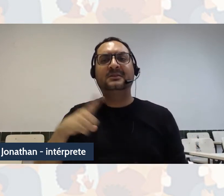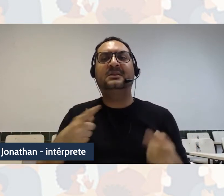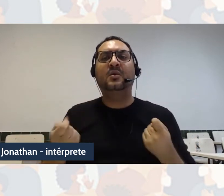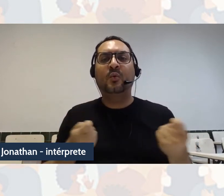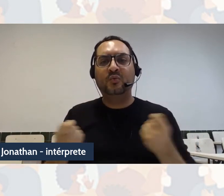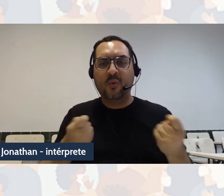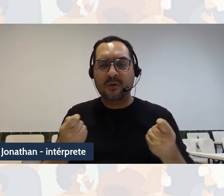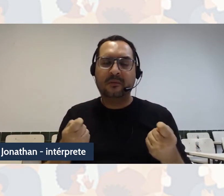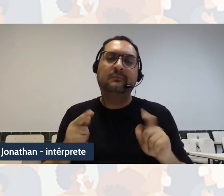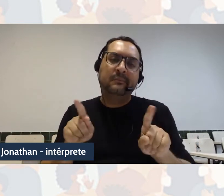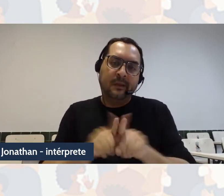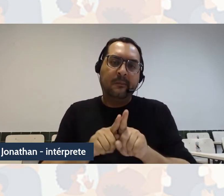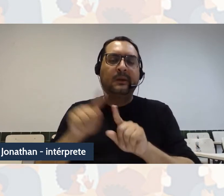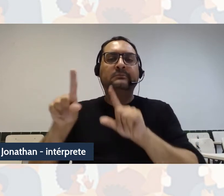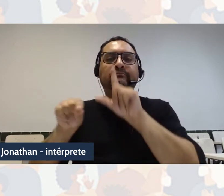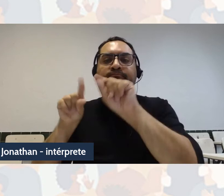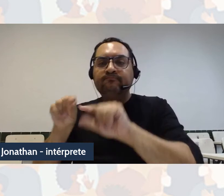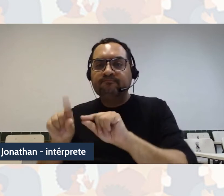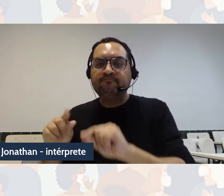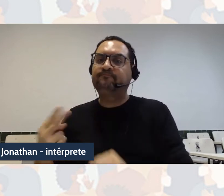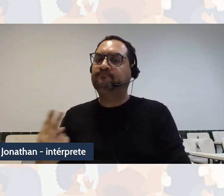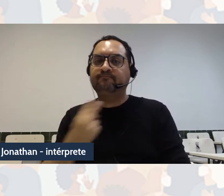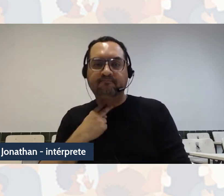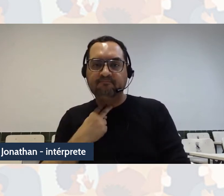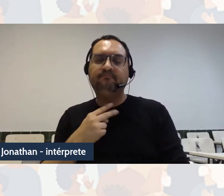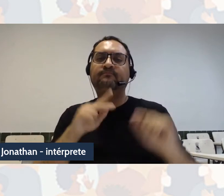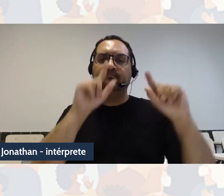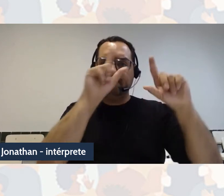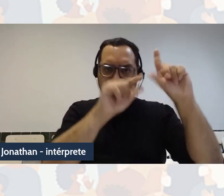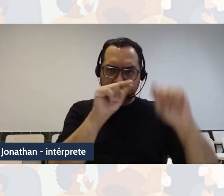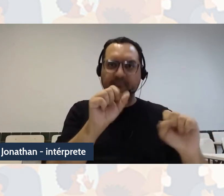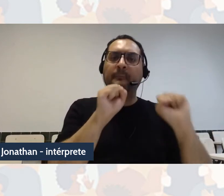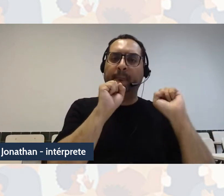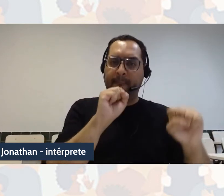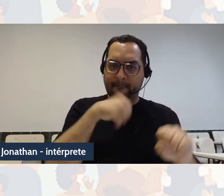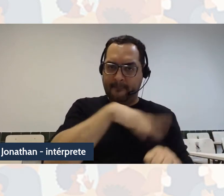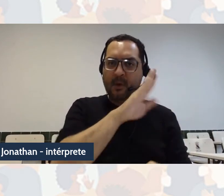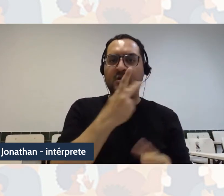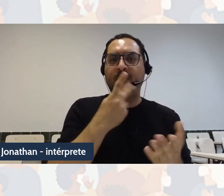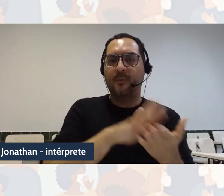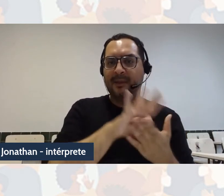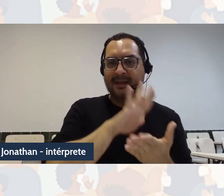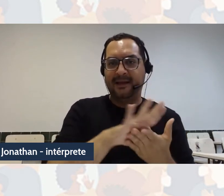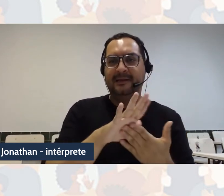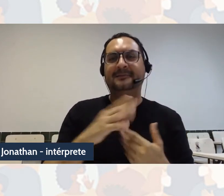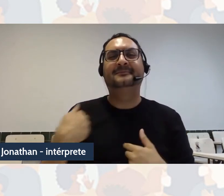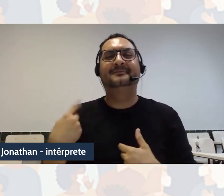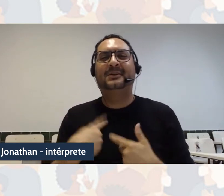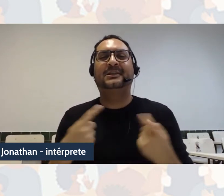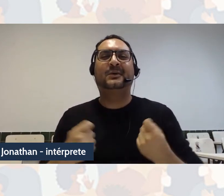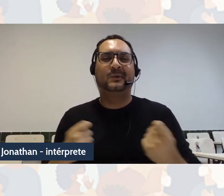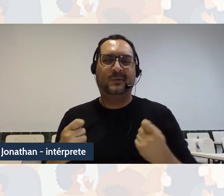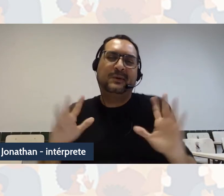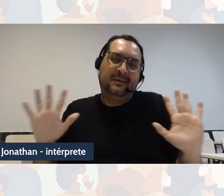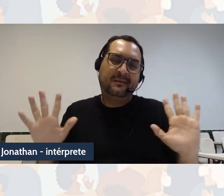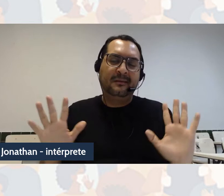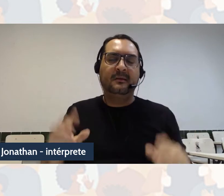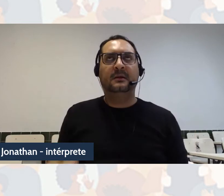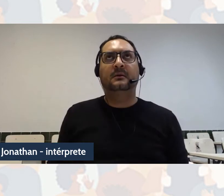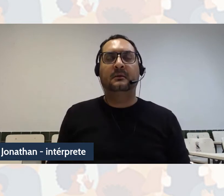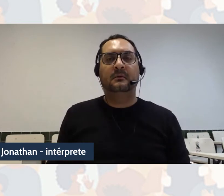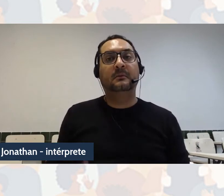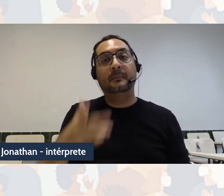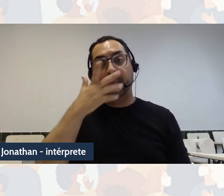por selecionar aquilo que não pode e que não vai ser dito. E também, nós nos colocamos como